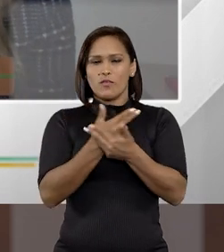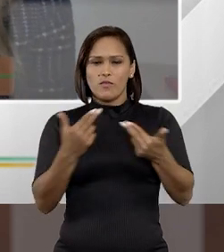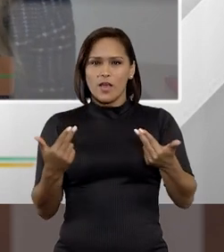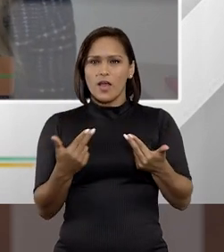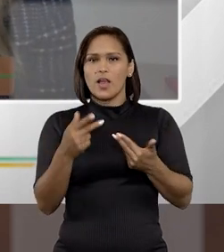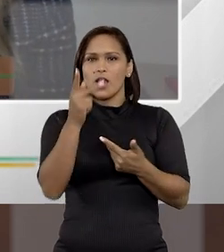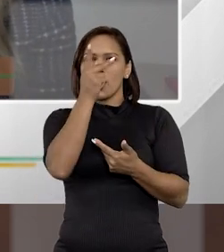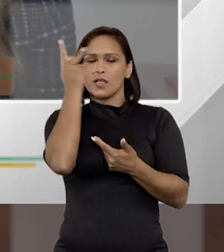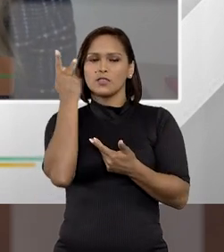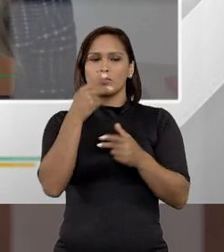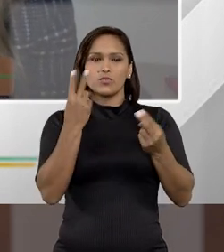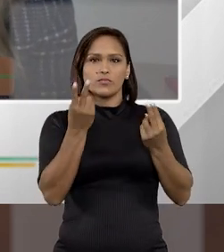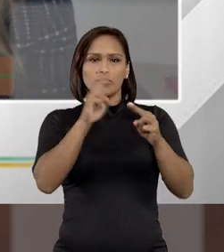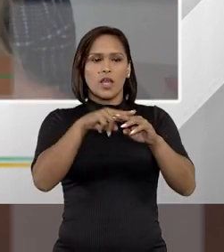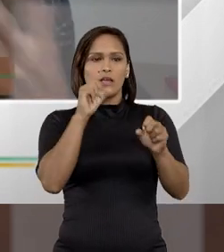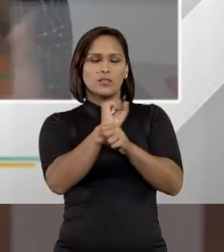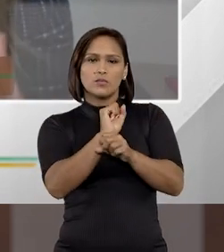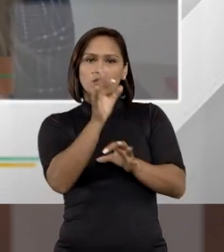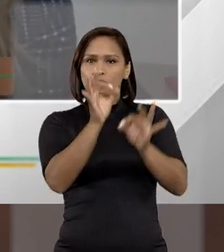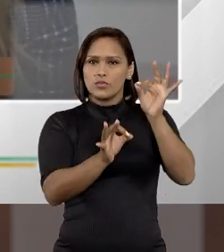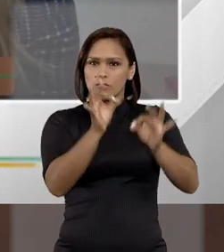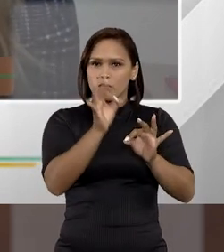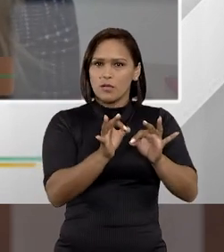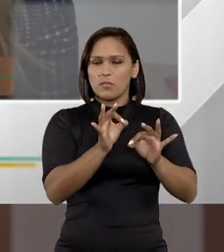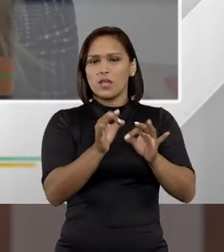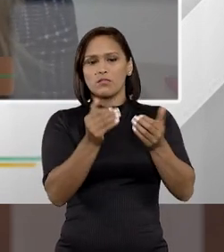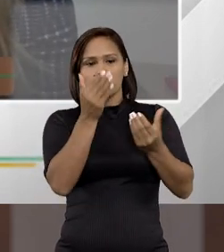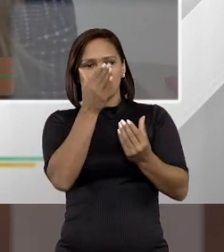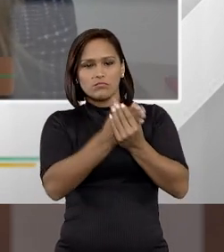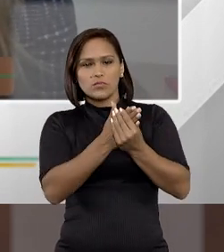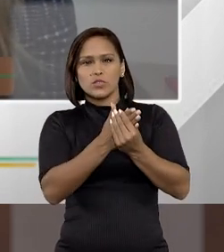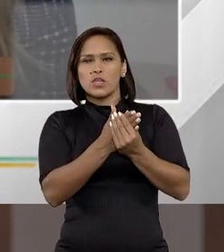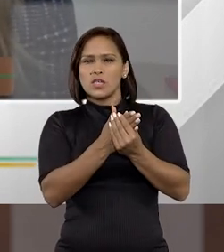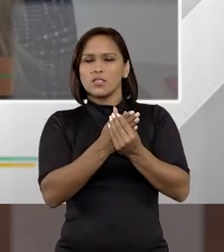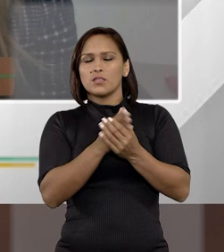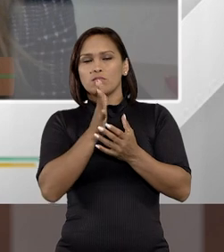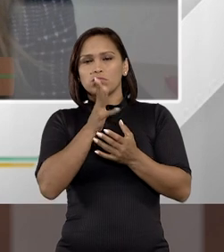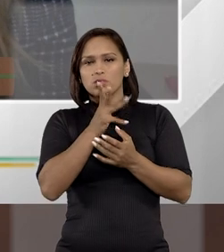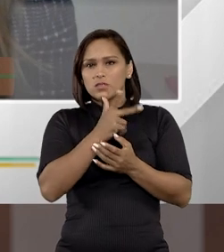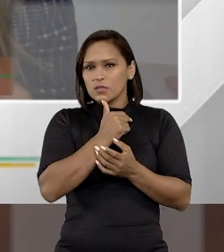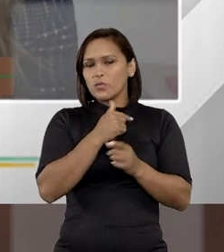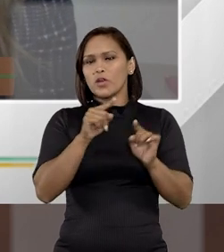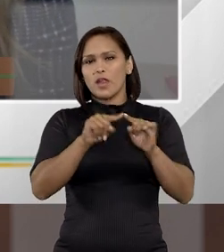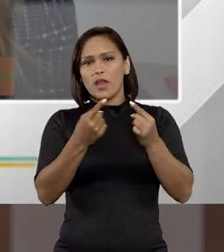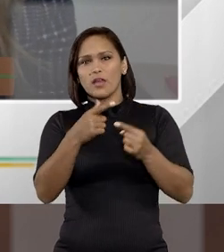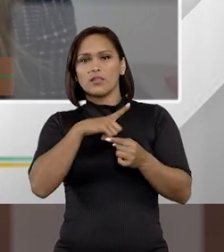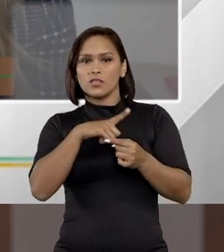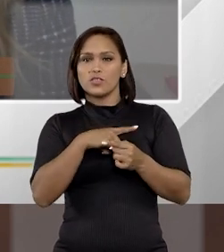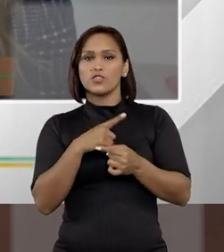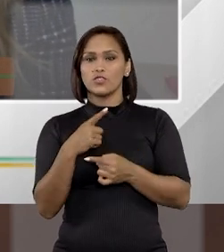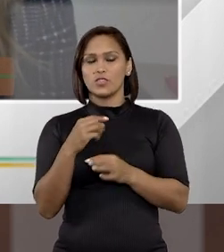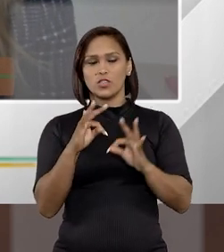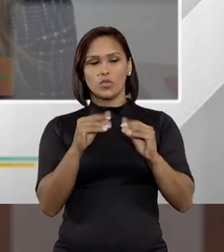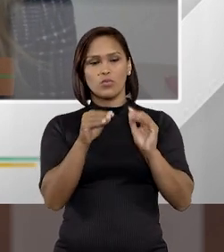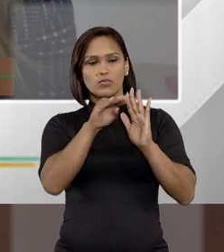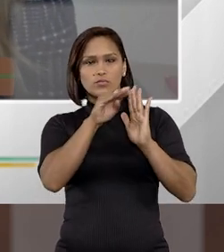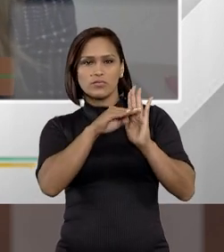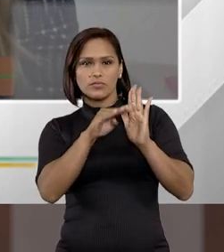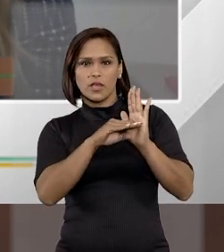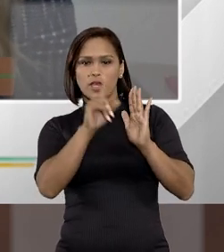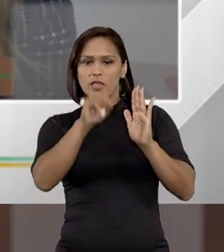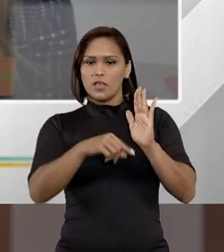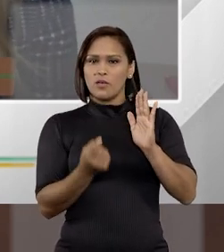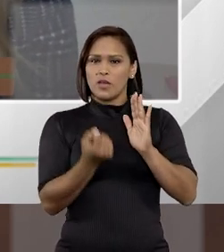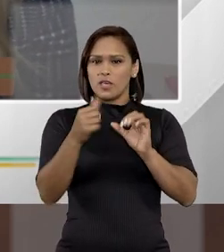presos provisórios, né? Aguardando o julgamento, processo, infelizmente um processo um pouco demorado e, enfim, e a gente tem todas essas